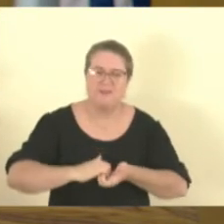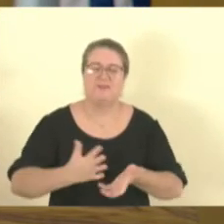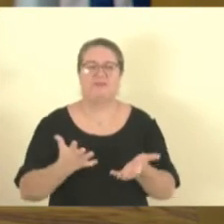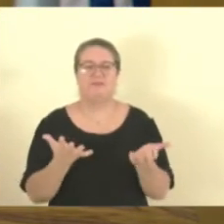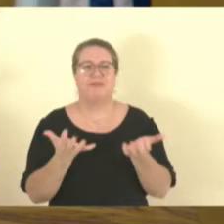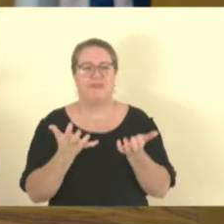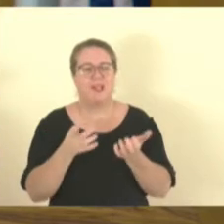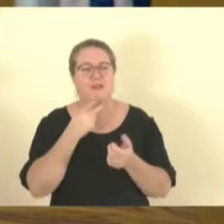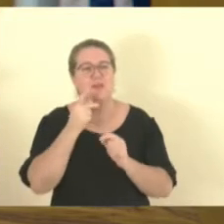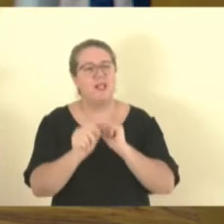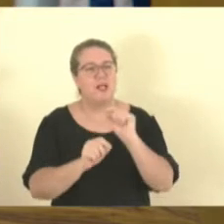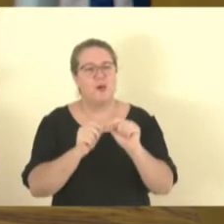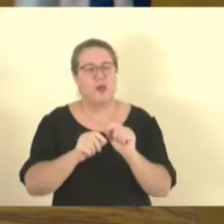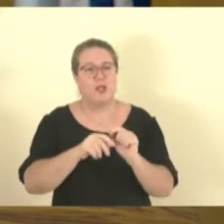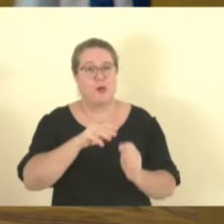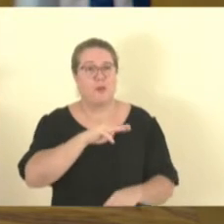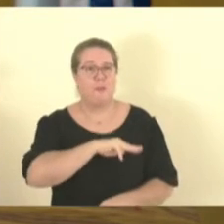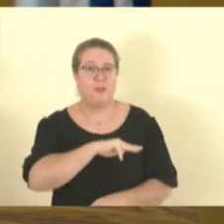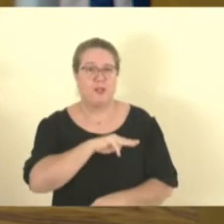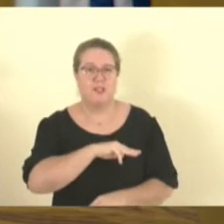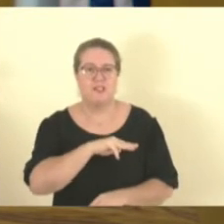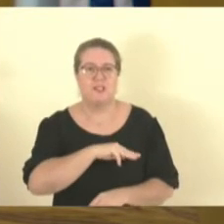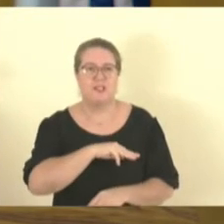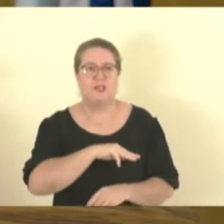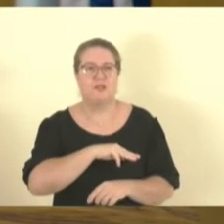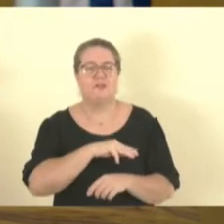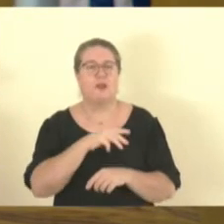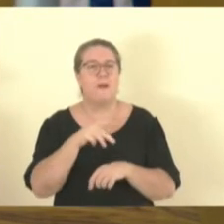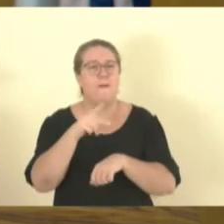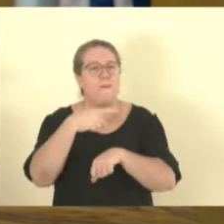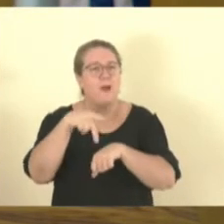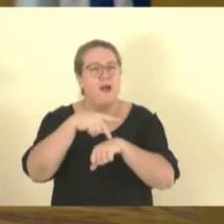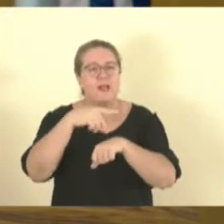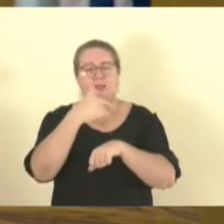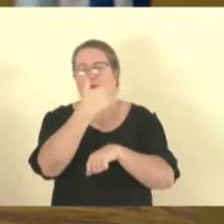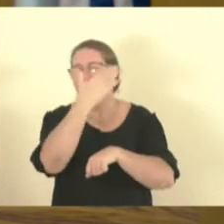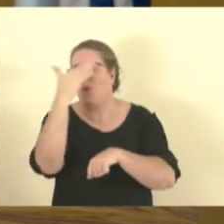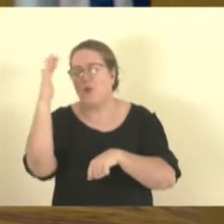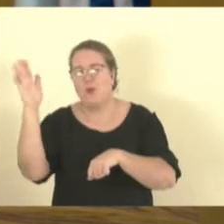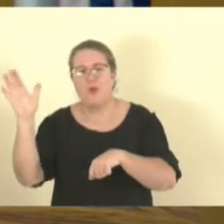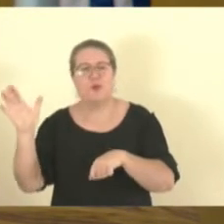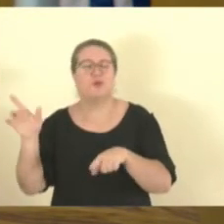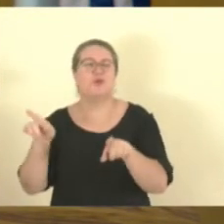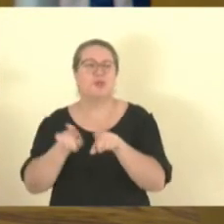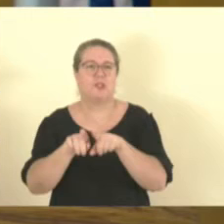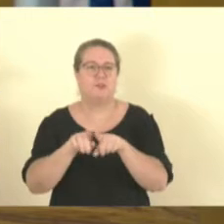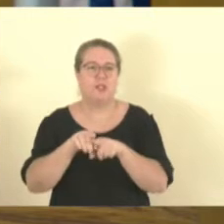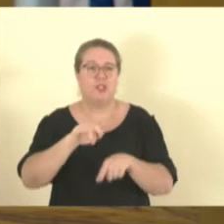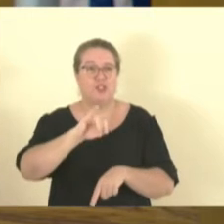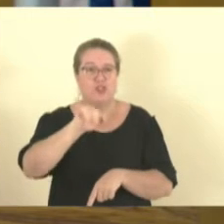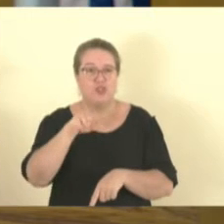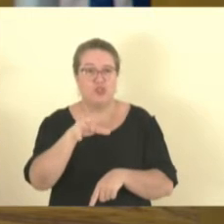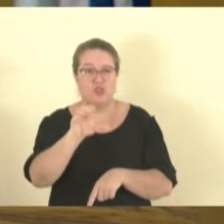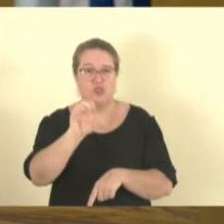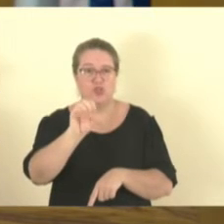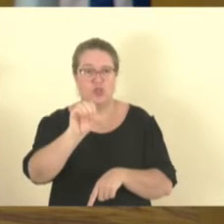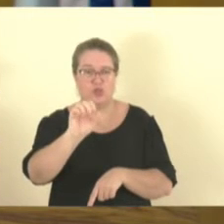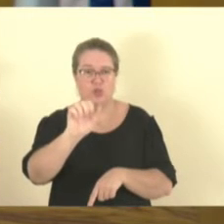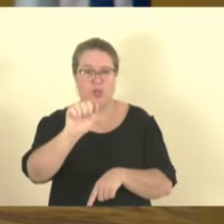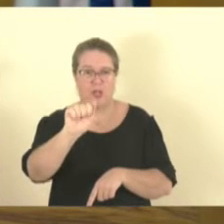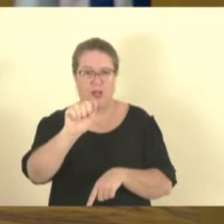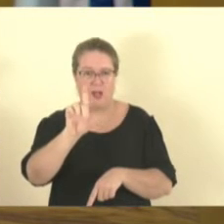um pouquinho sobre o Ministério Internacional e Interdenominacional Juade, que quer dizer